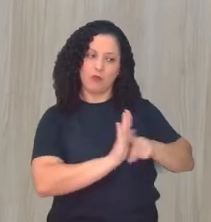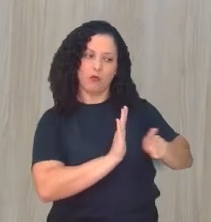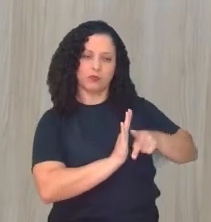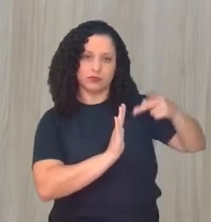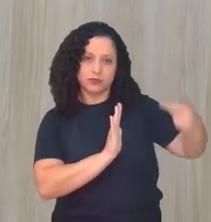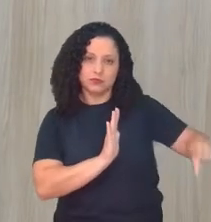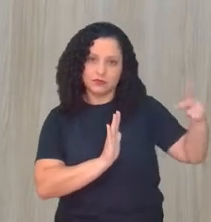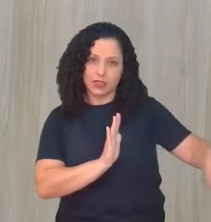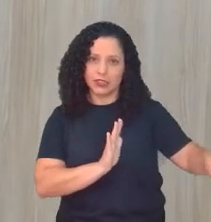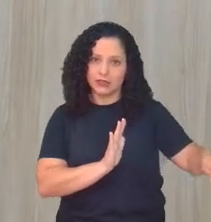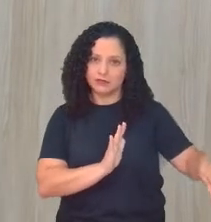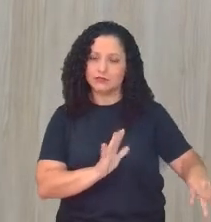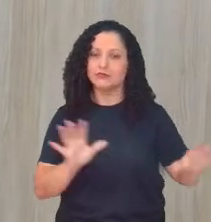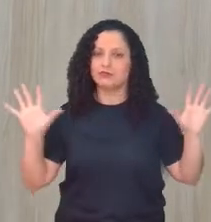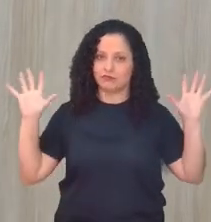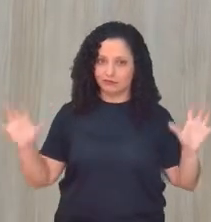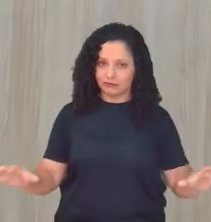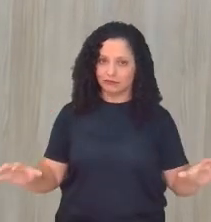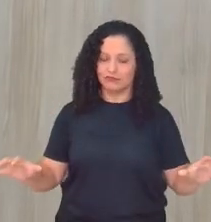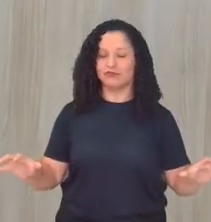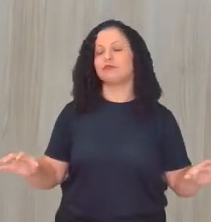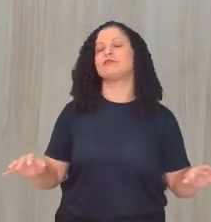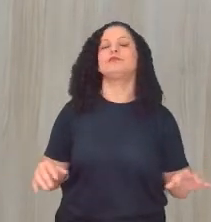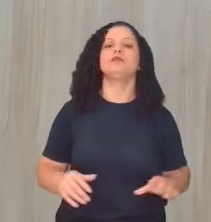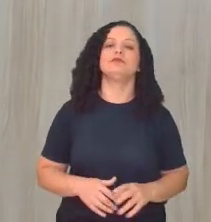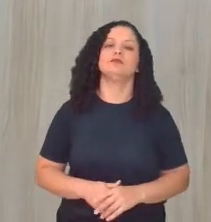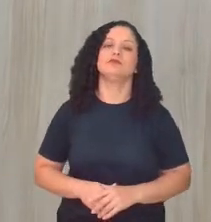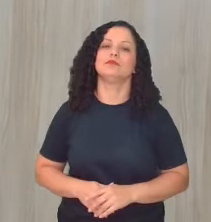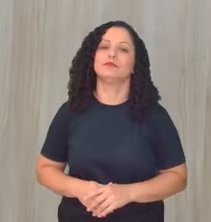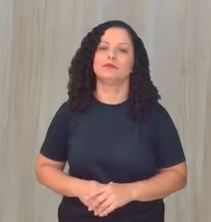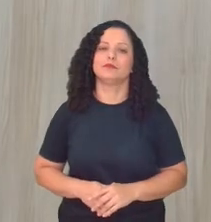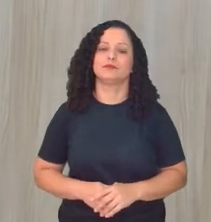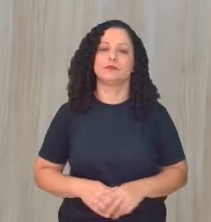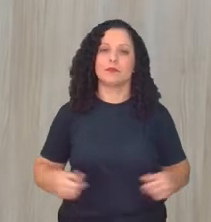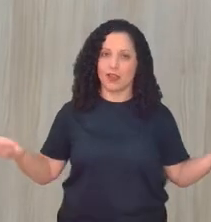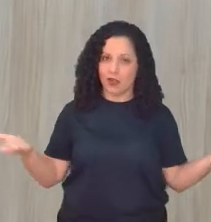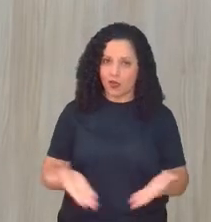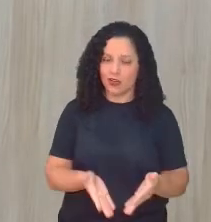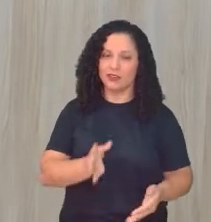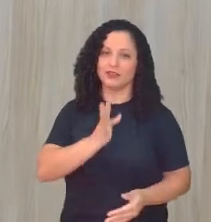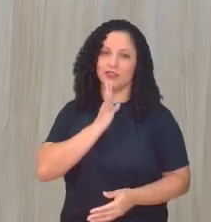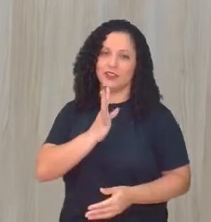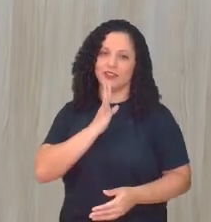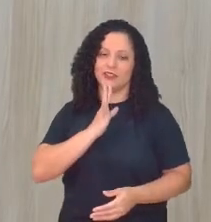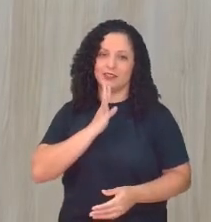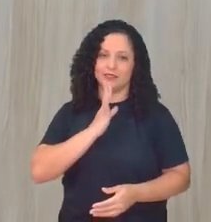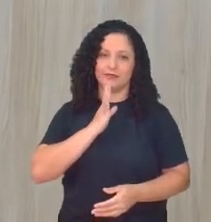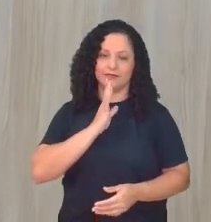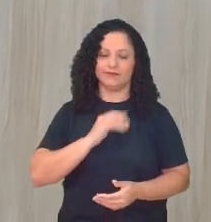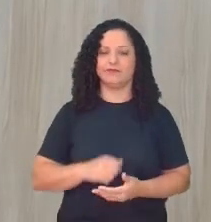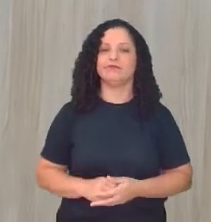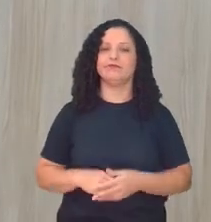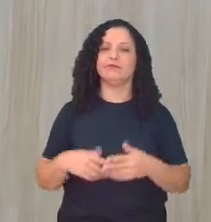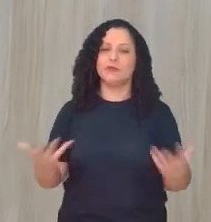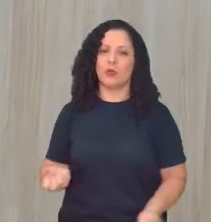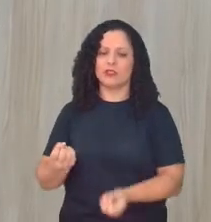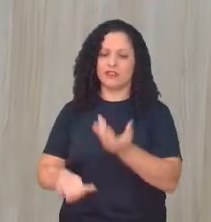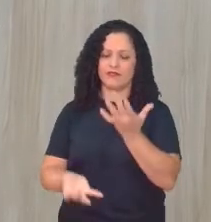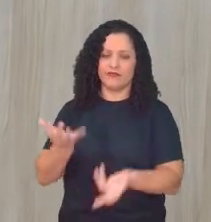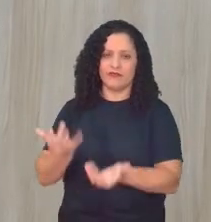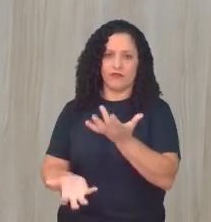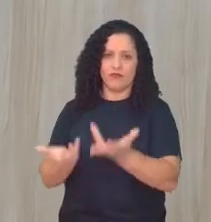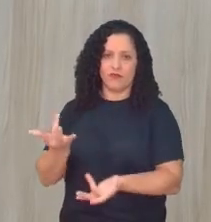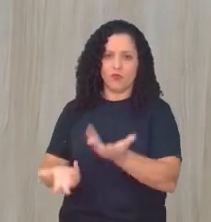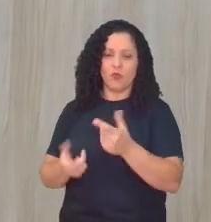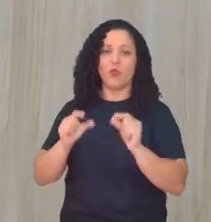a gente vê nas ilhas de calor, e problemas que são inerentes aos ambientes rurais, como a gente vai ver agora as queimadas. Então, a queimada nada mais